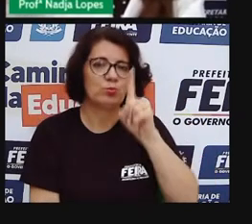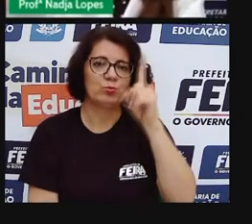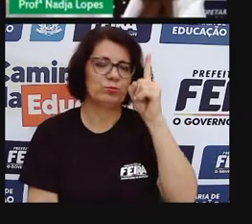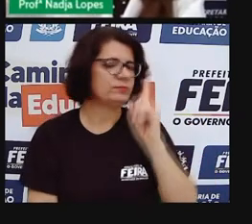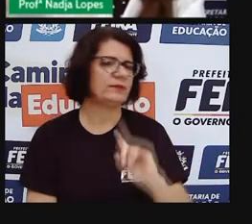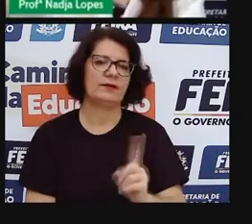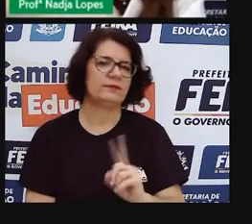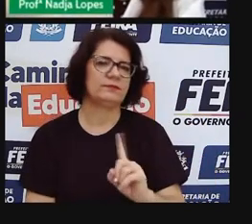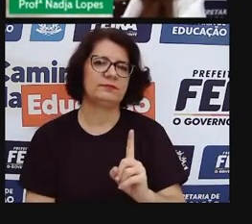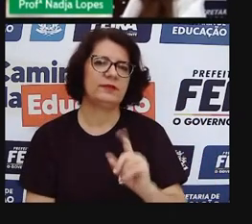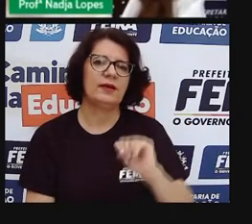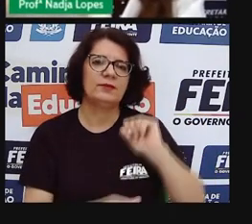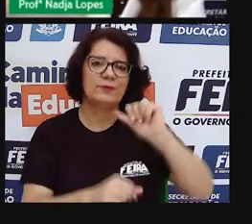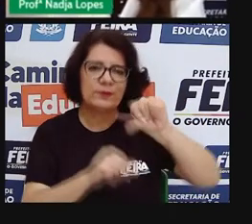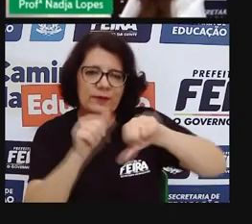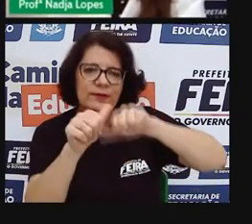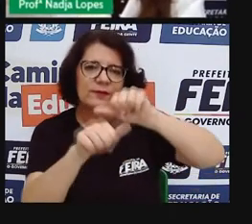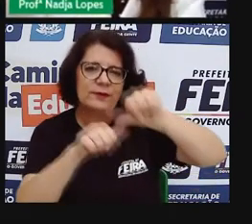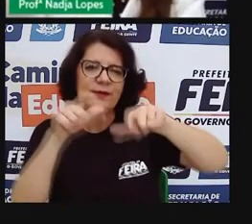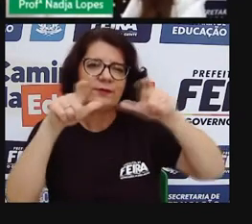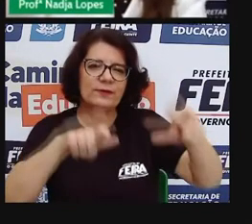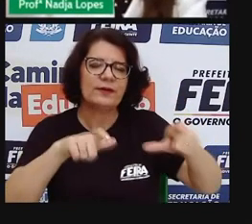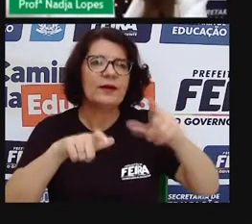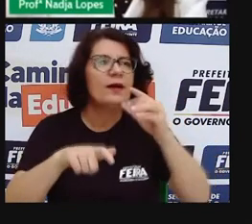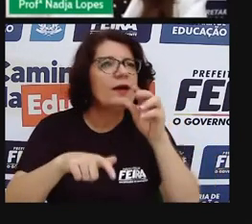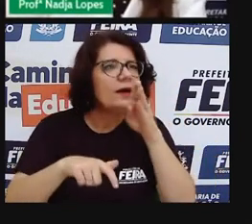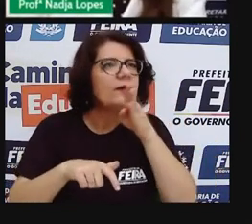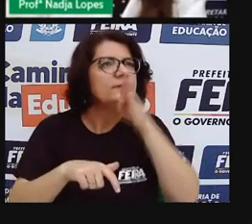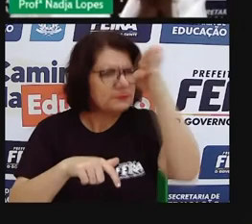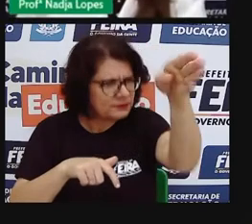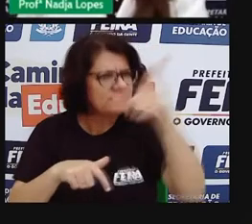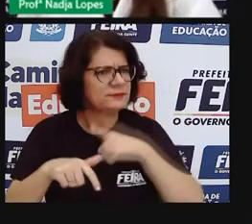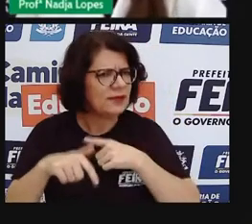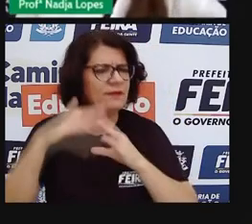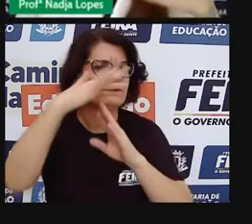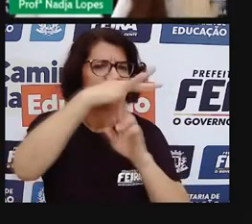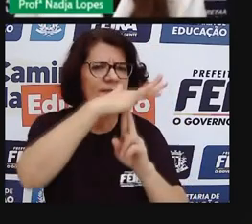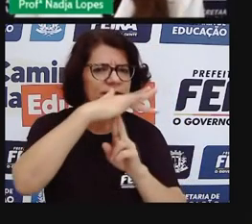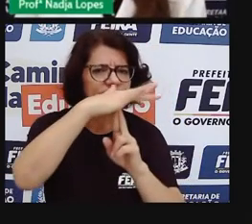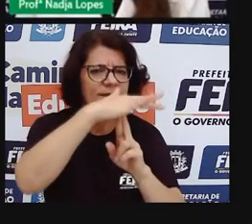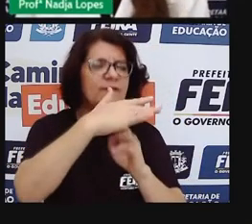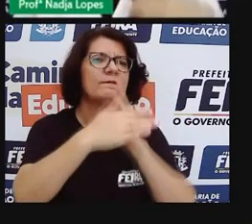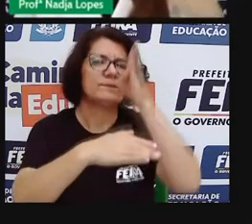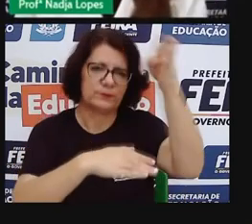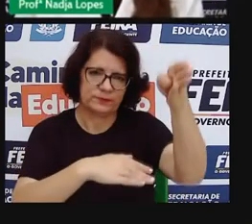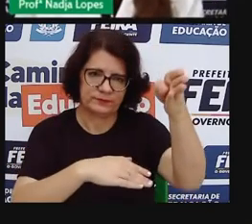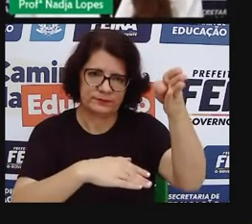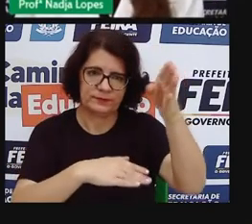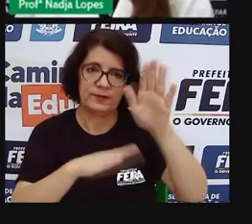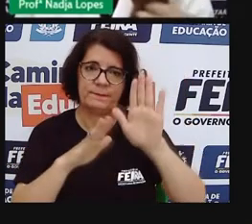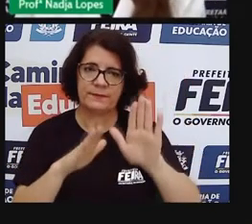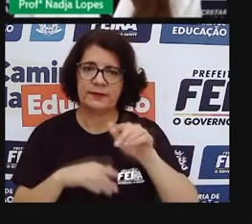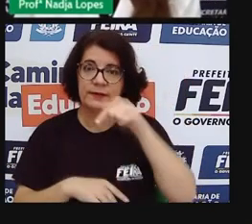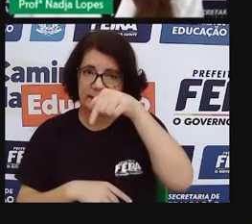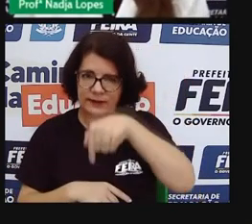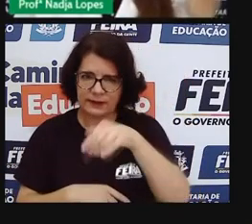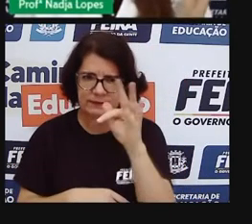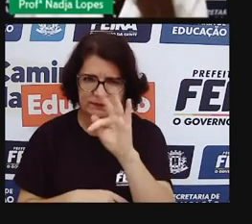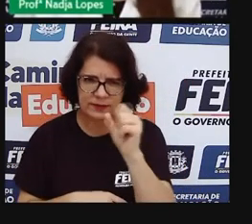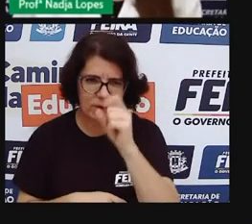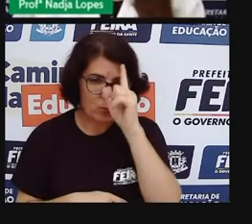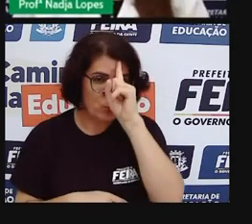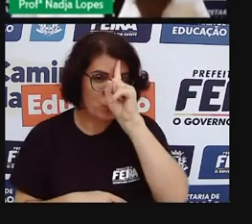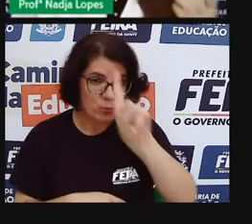utilizar, né? Aquele dia da feira que aquele lugar tem. Aqui na nossa cidade tem o dia da feira? Não.